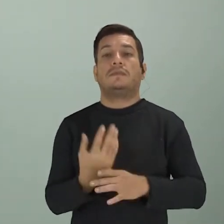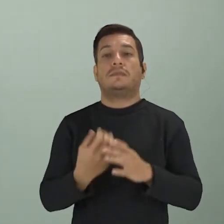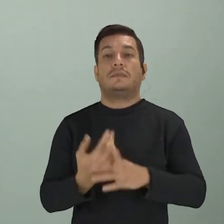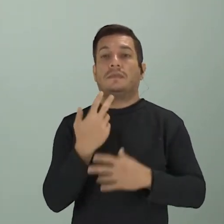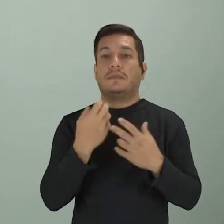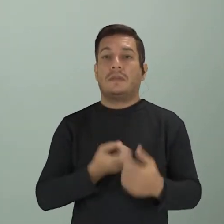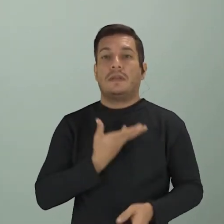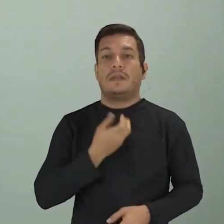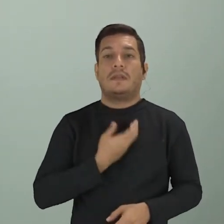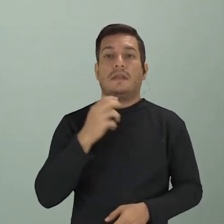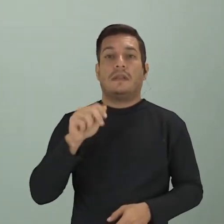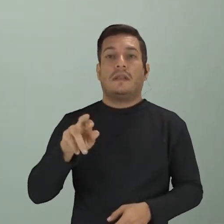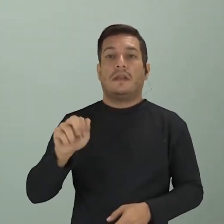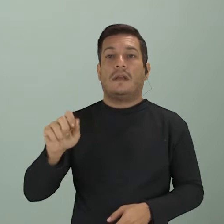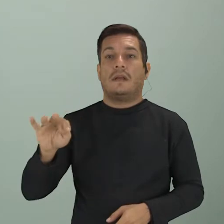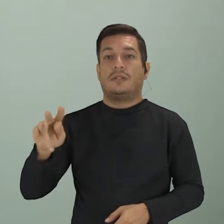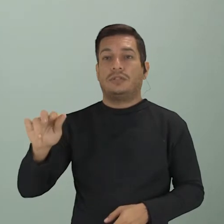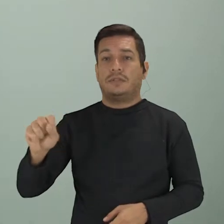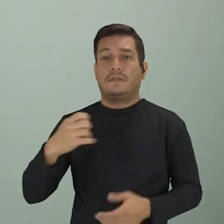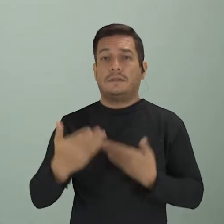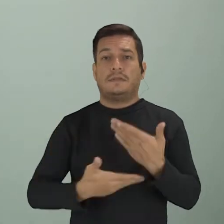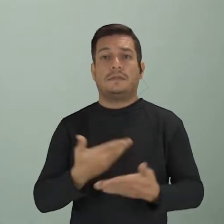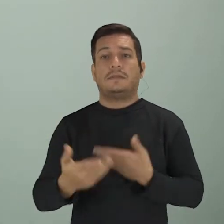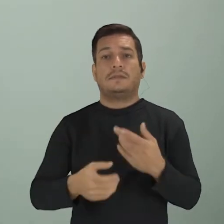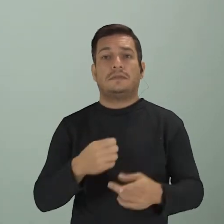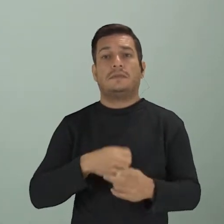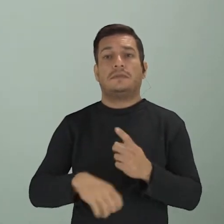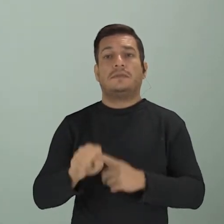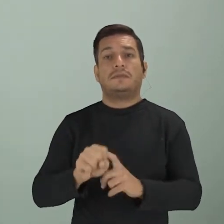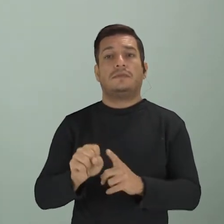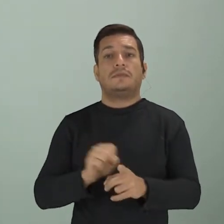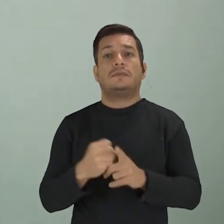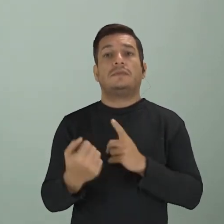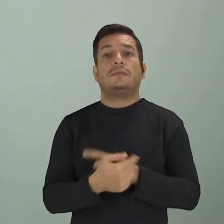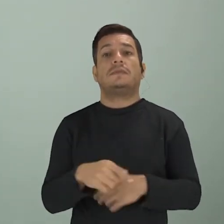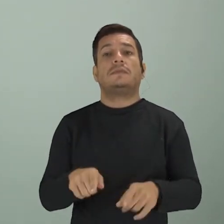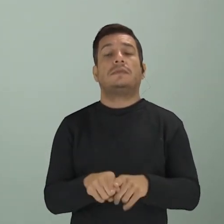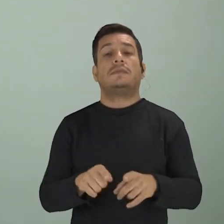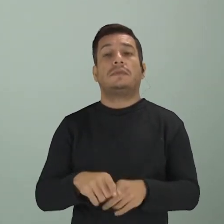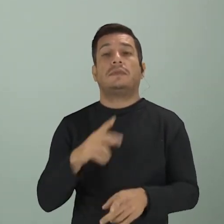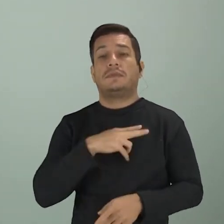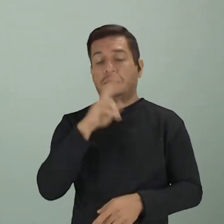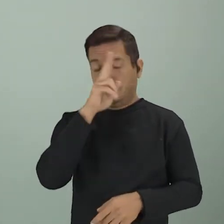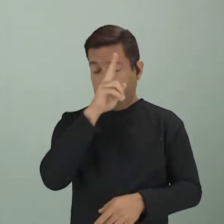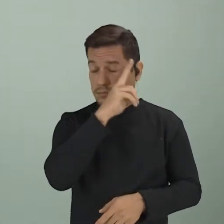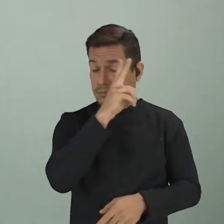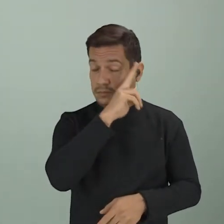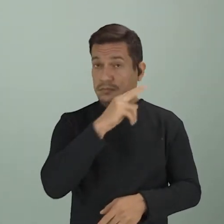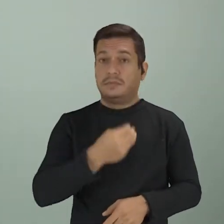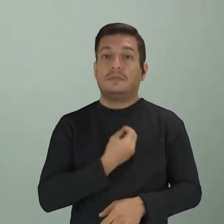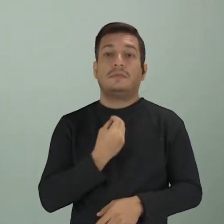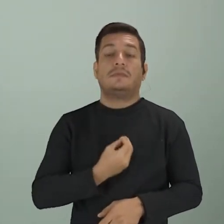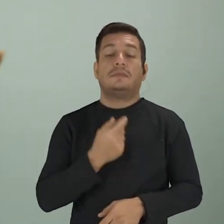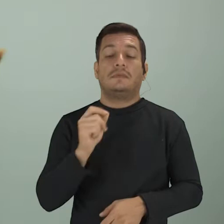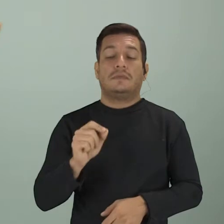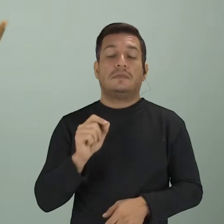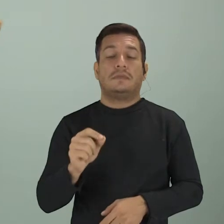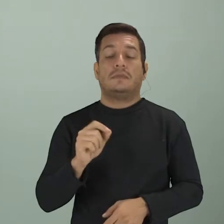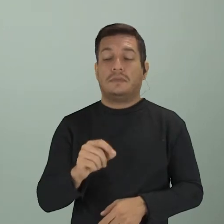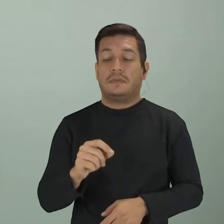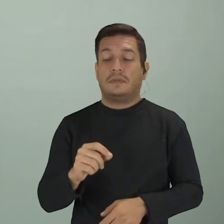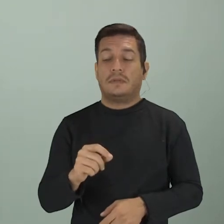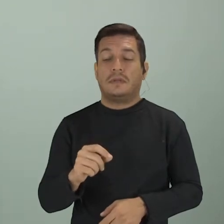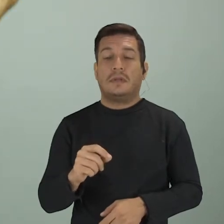narrativas, né? Essas relações sociais estabelecidas. Então, a história do tempo presente, ela estuda esse tempo presente e